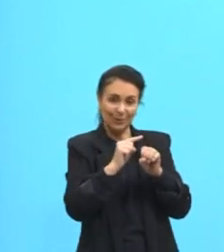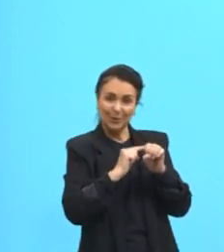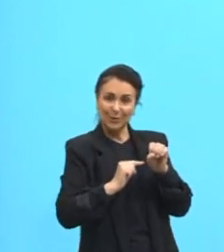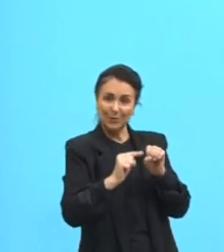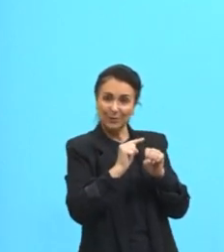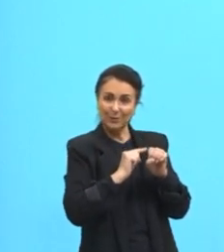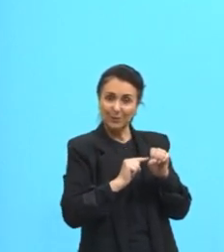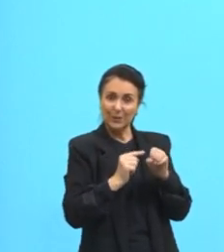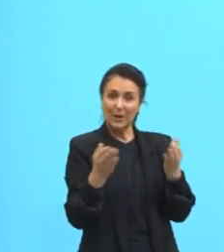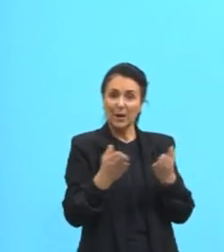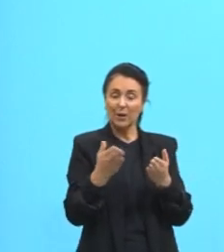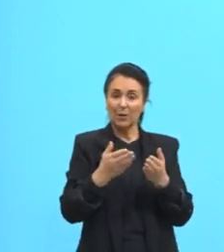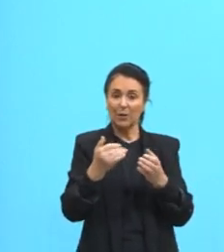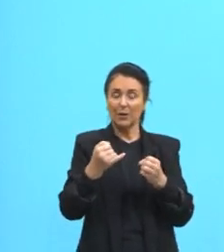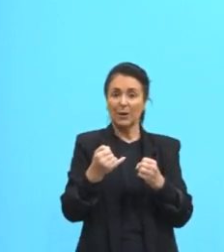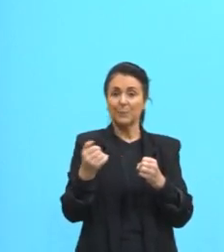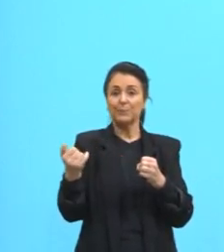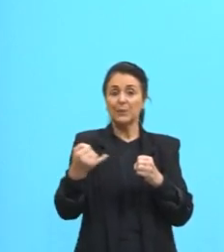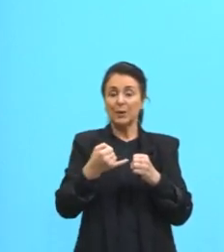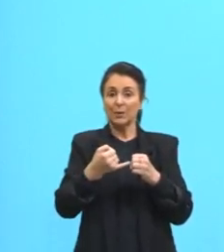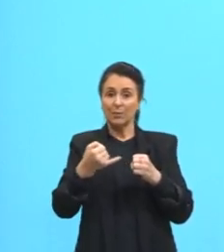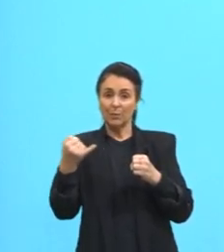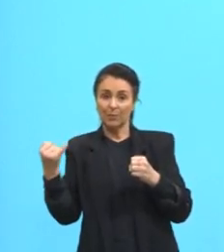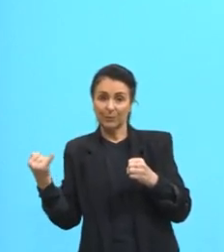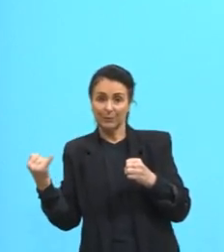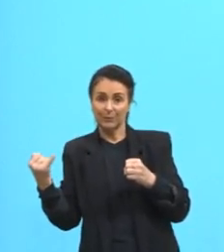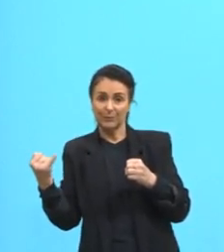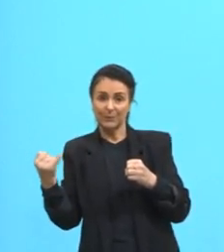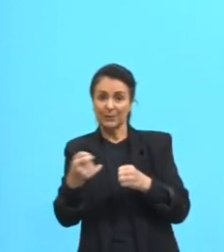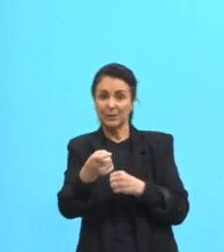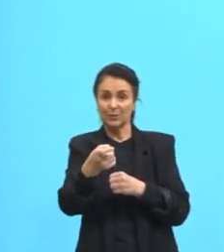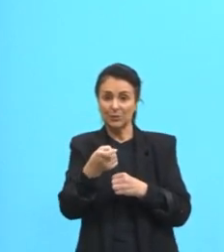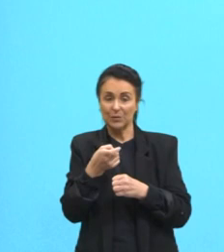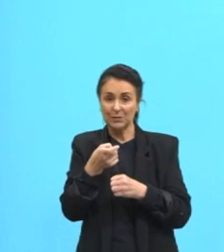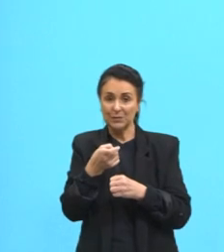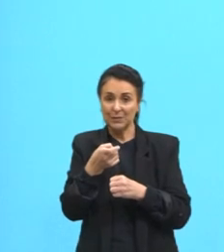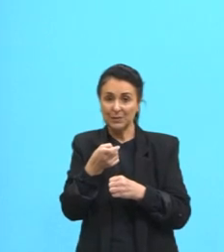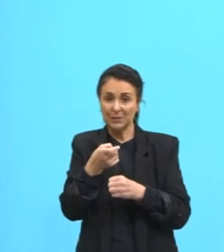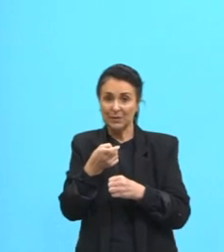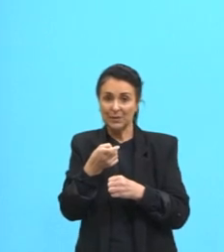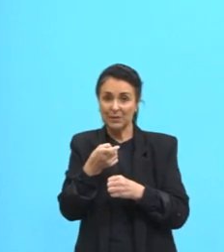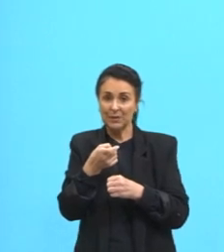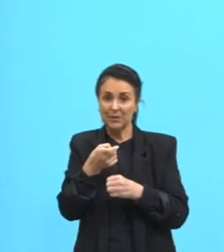o ânion, que é genérico, que é um X, né? Ele vai